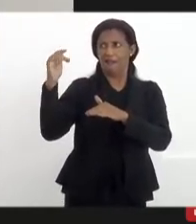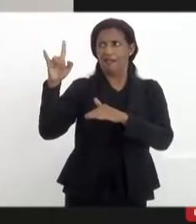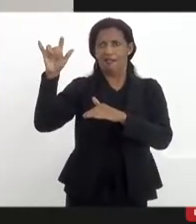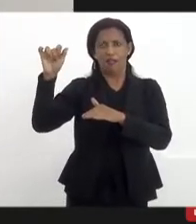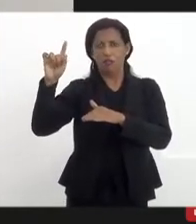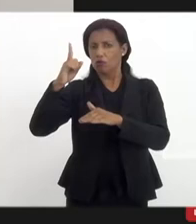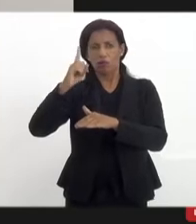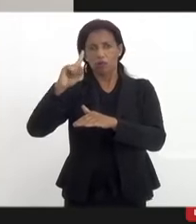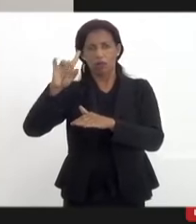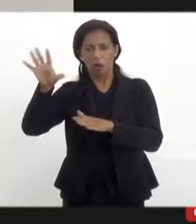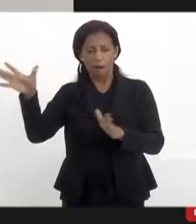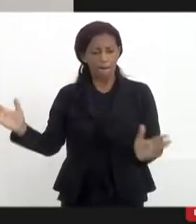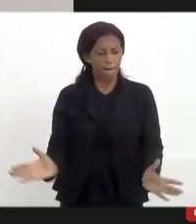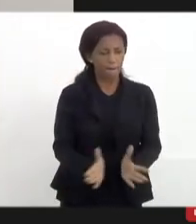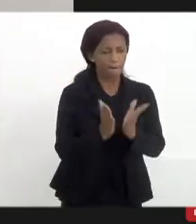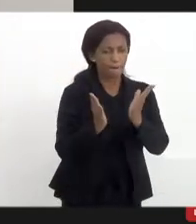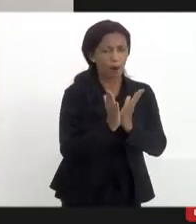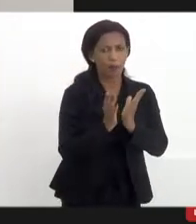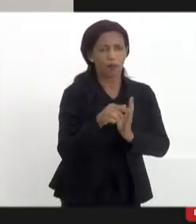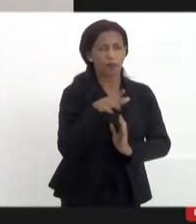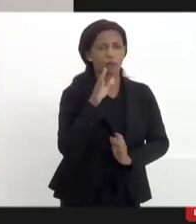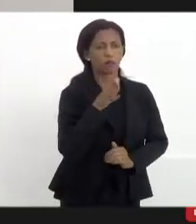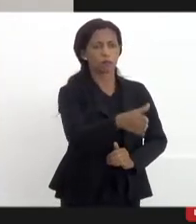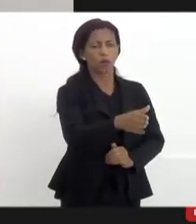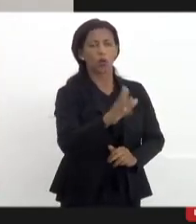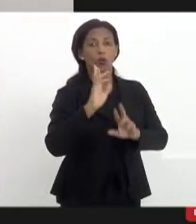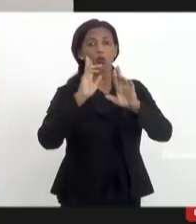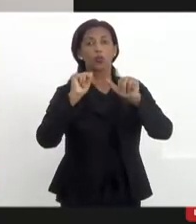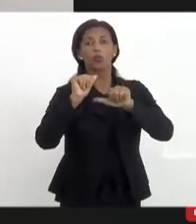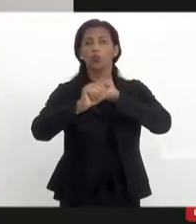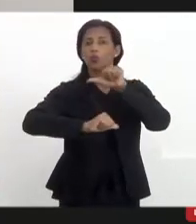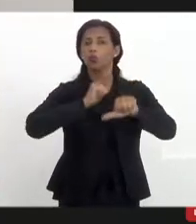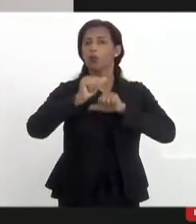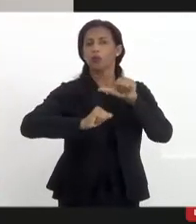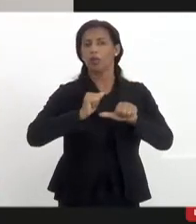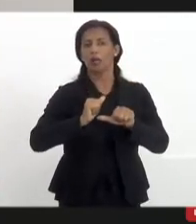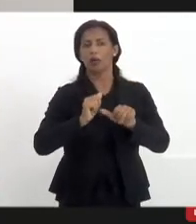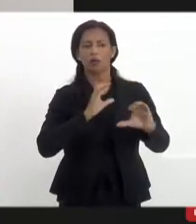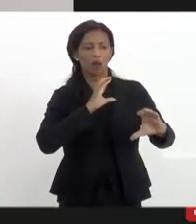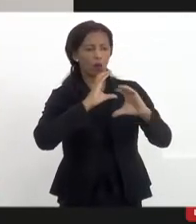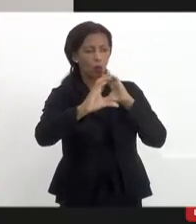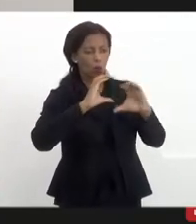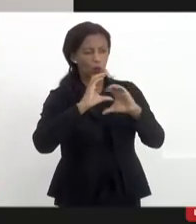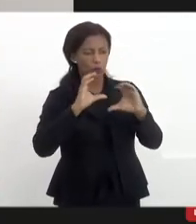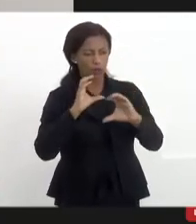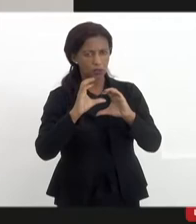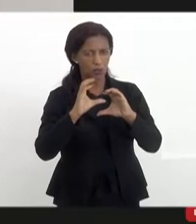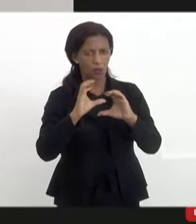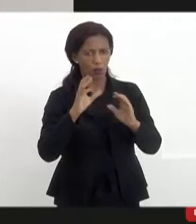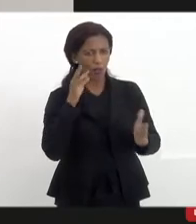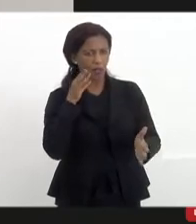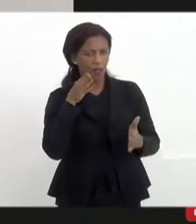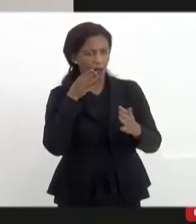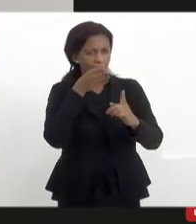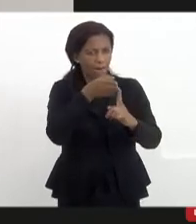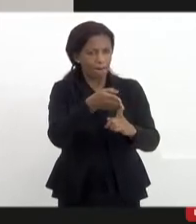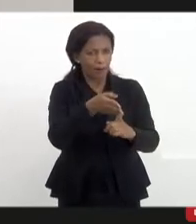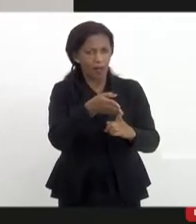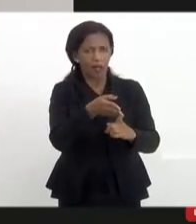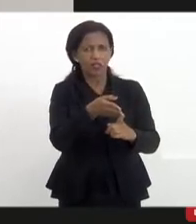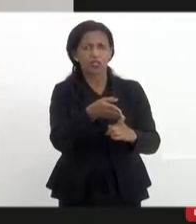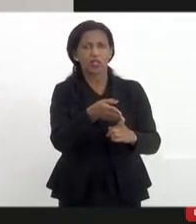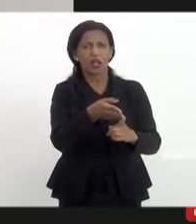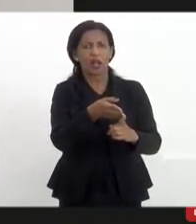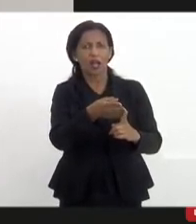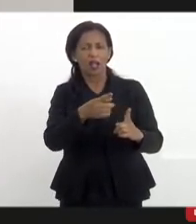para os pobres. E isso nunca vai mudar. Então, quando a gente consegue afirmar que a comunicação comunitária é comunitária porque ela tem